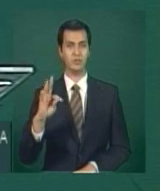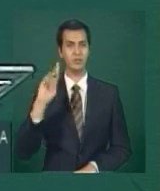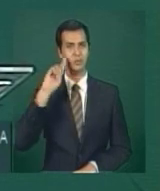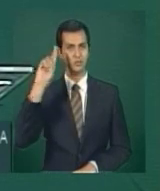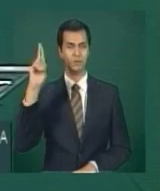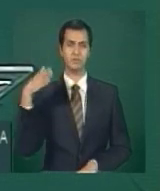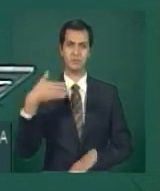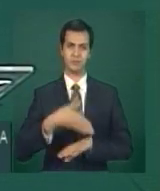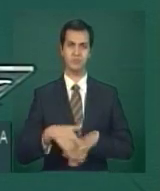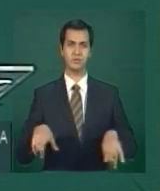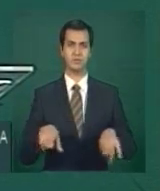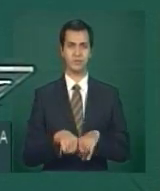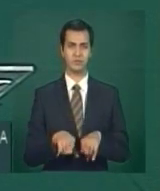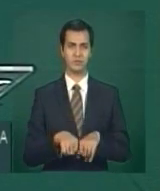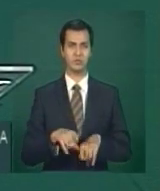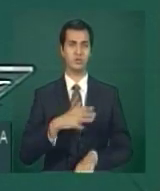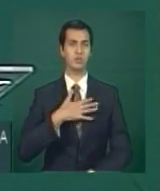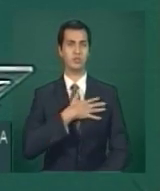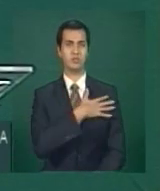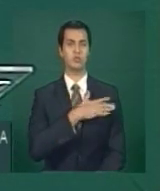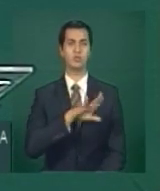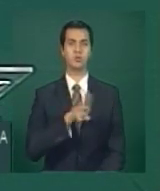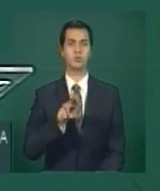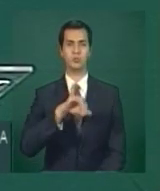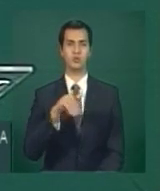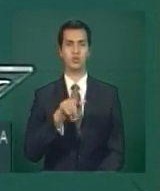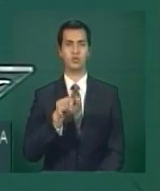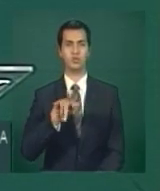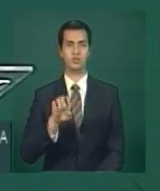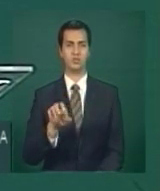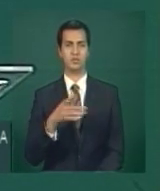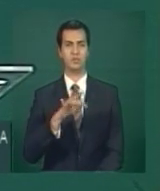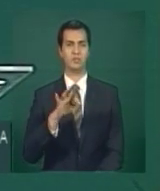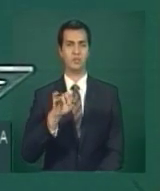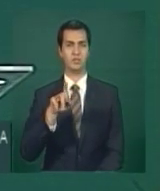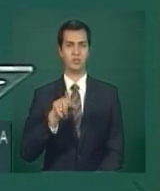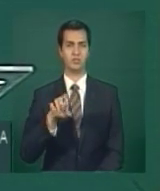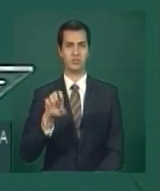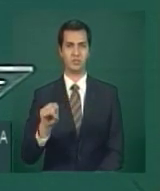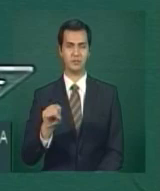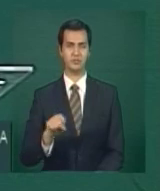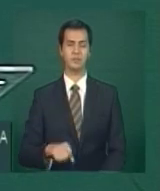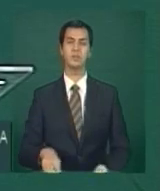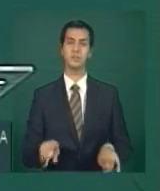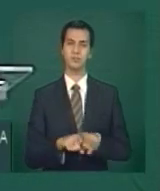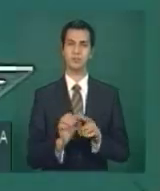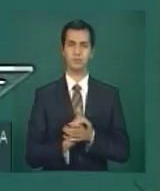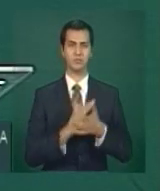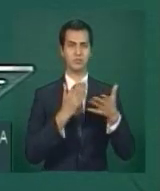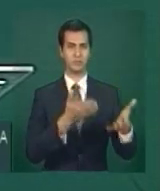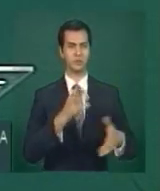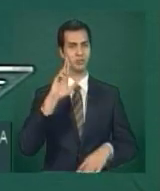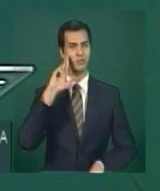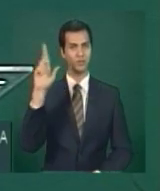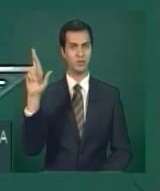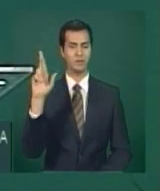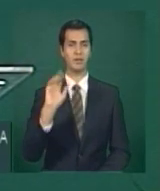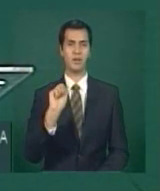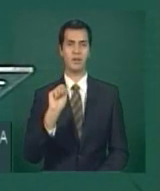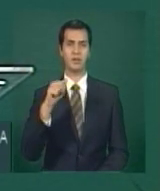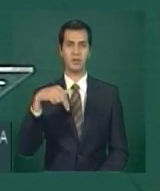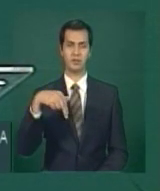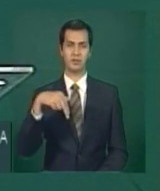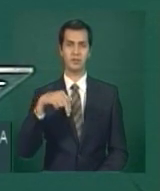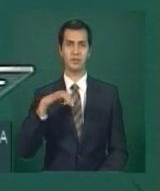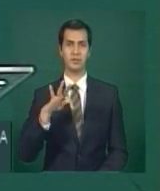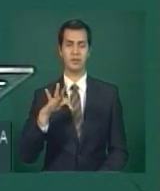o general Jorge Frasch. Queria também cumprimentar o diretor da Agência Nacional